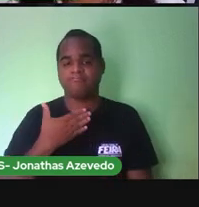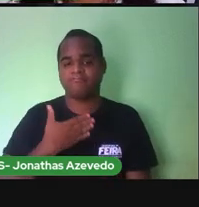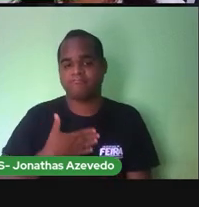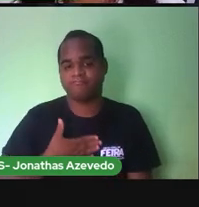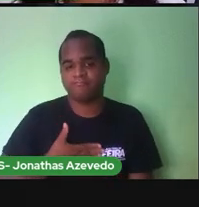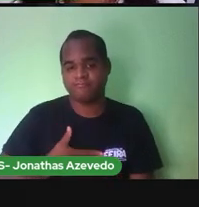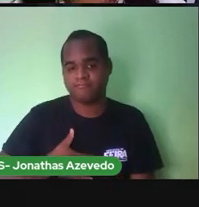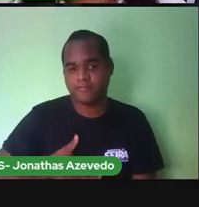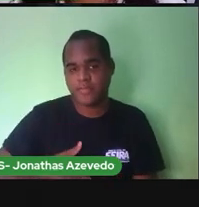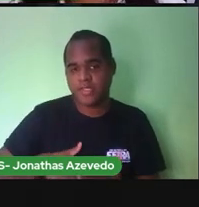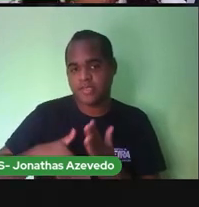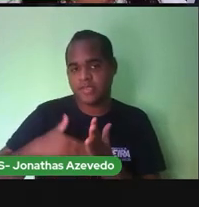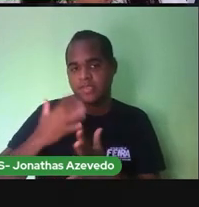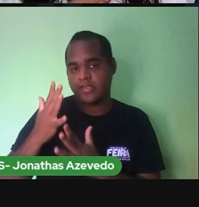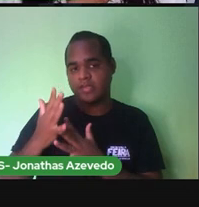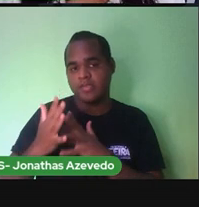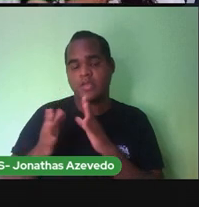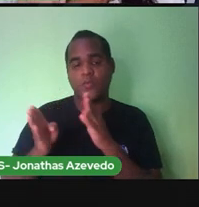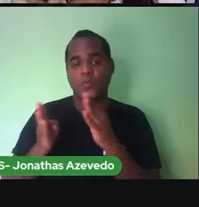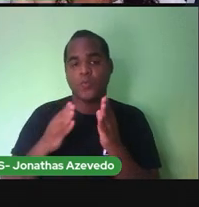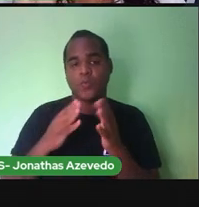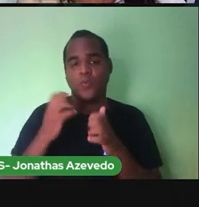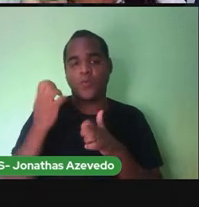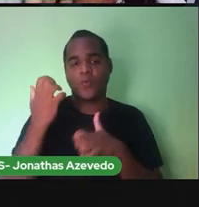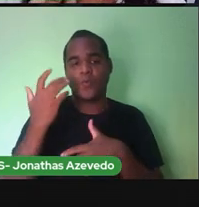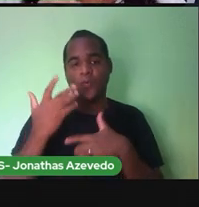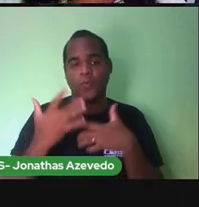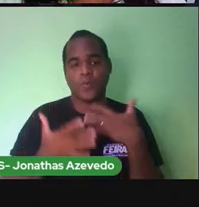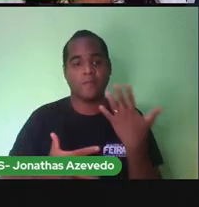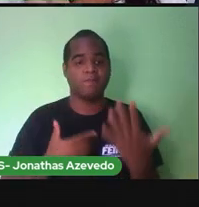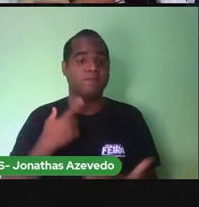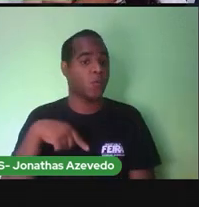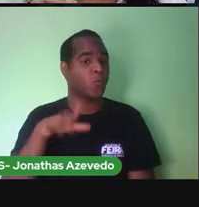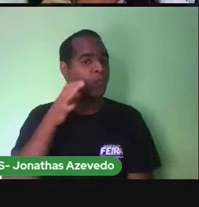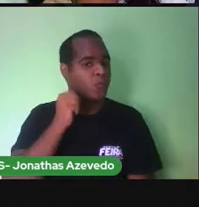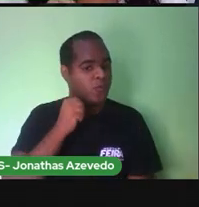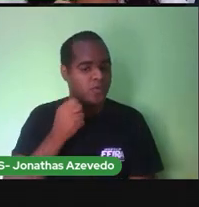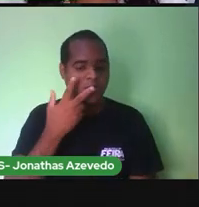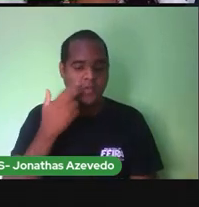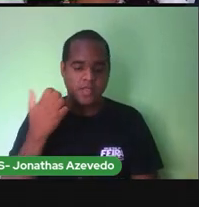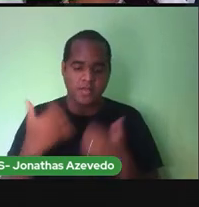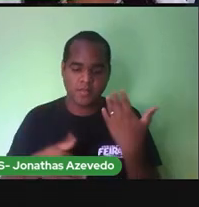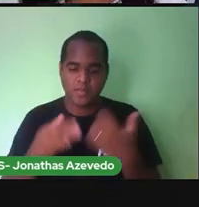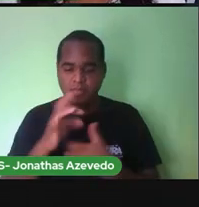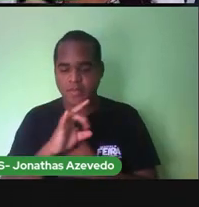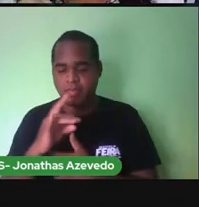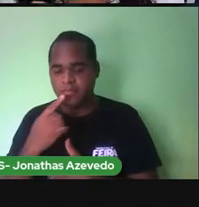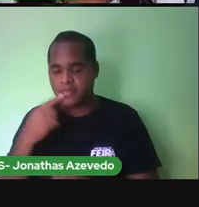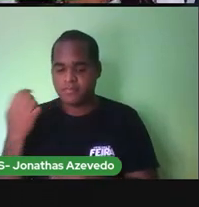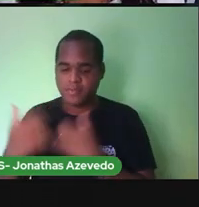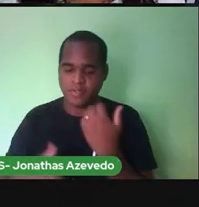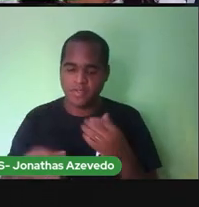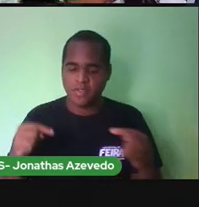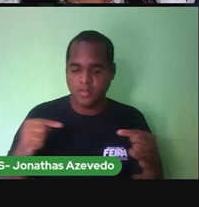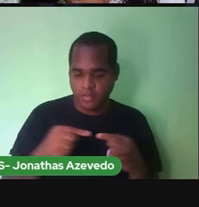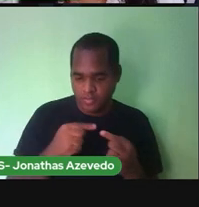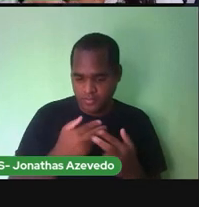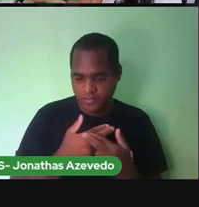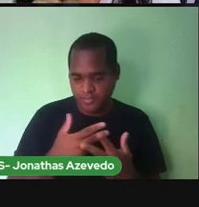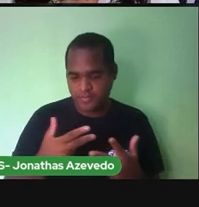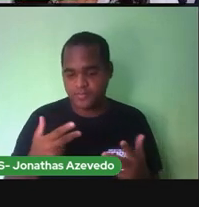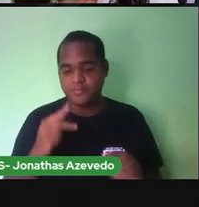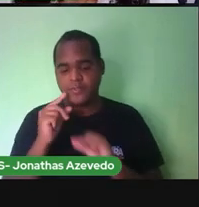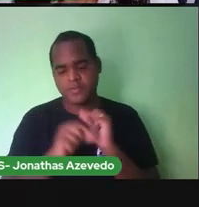Pausadamente E aí nós vamos Ouvir Cada sílaba E identificar